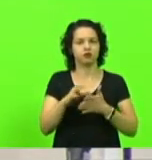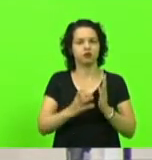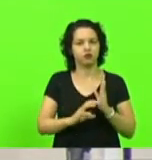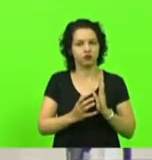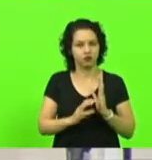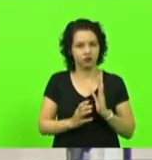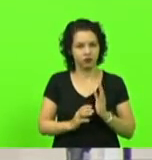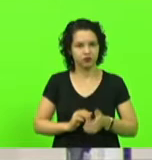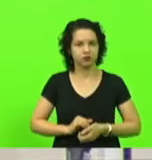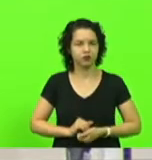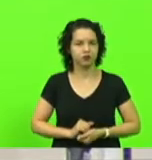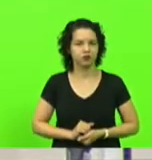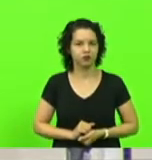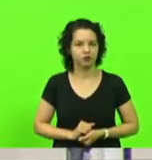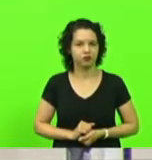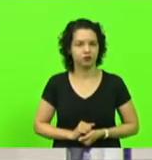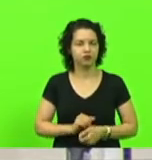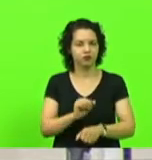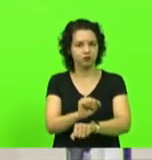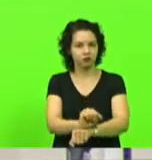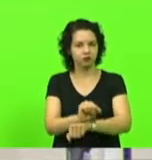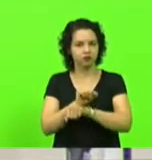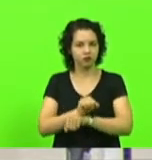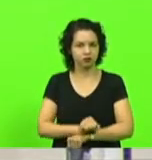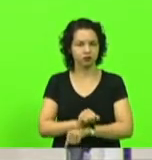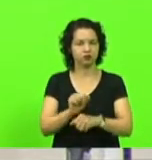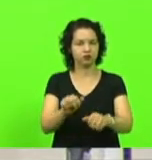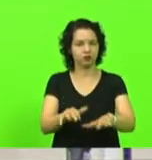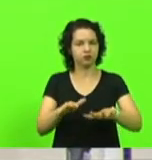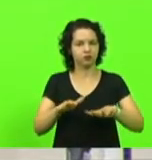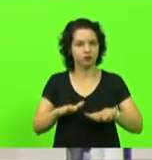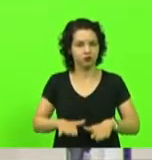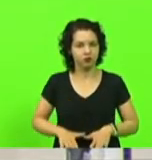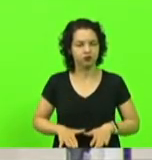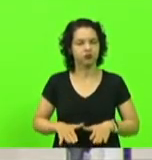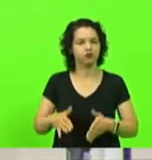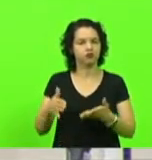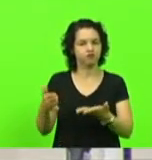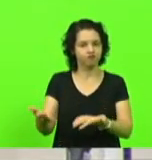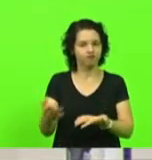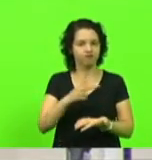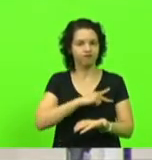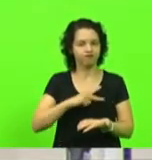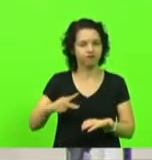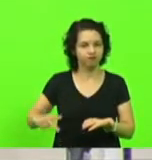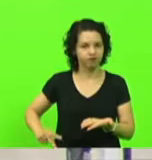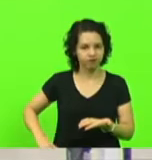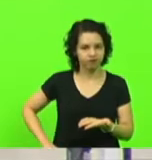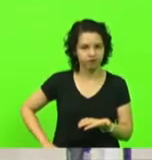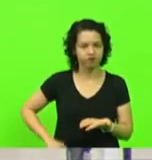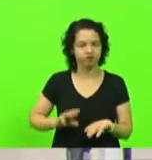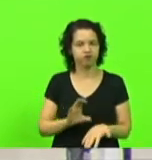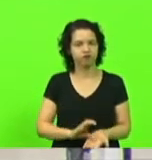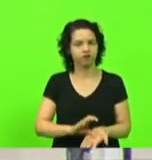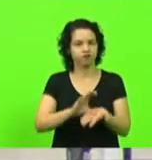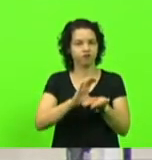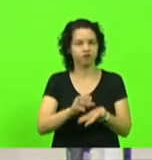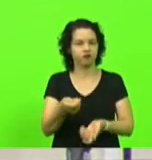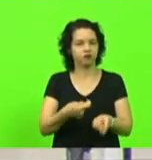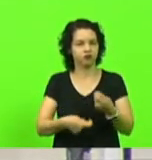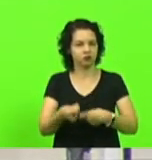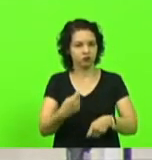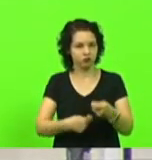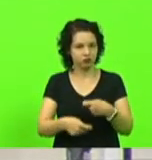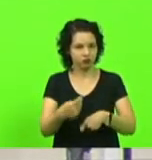dos partidos, suspendeu a sessão a fim de que o senhor presidente do Conselho de Administração